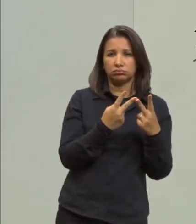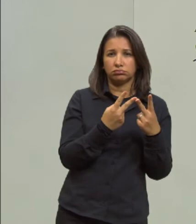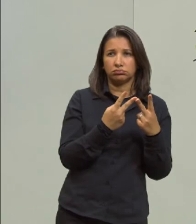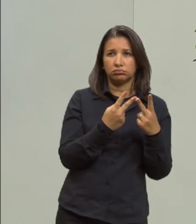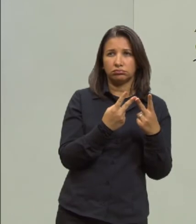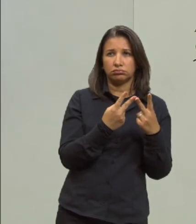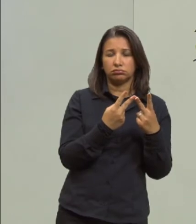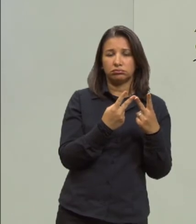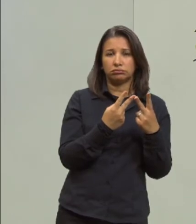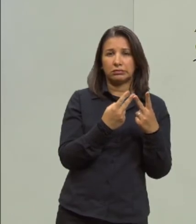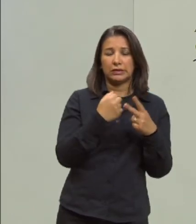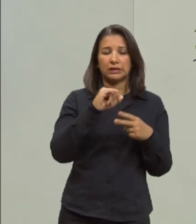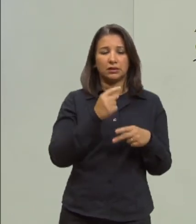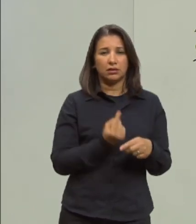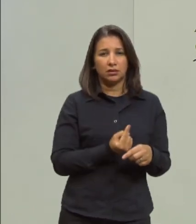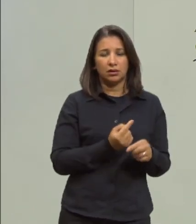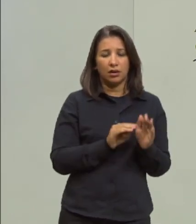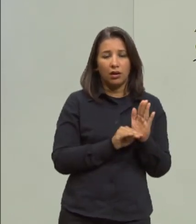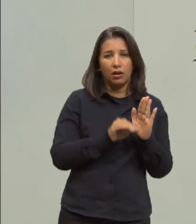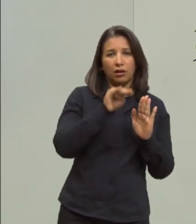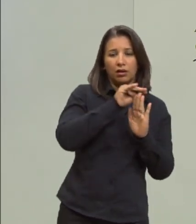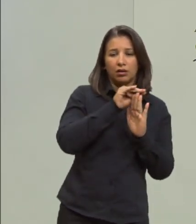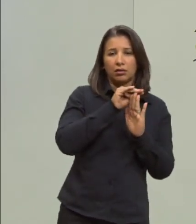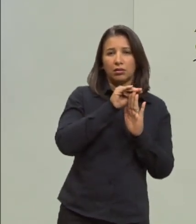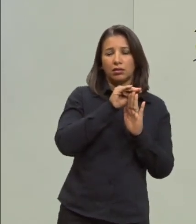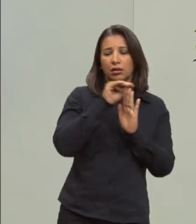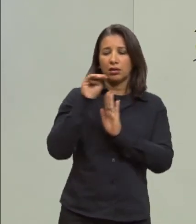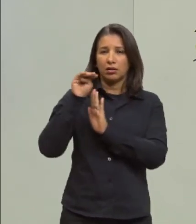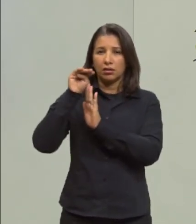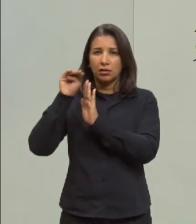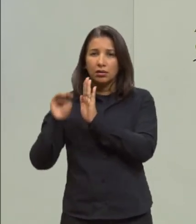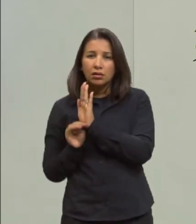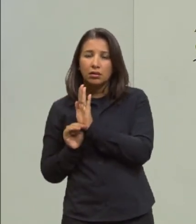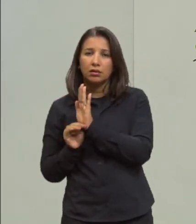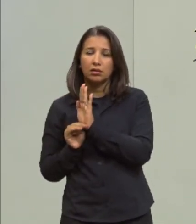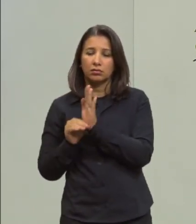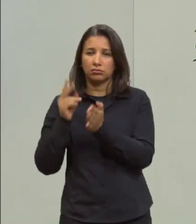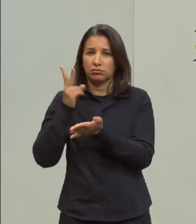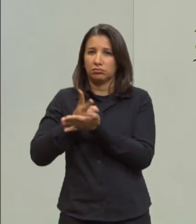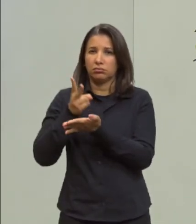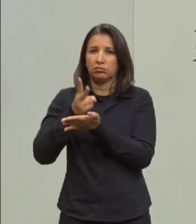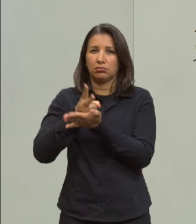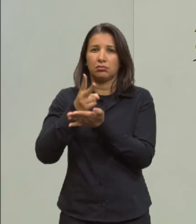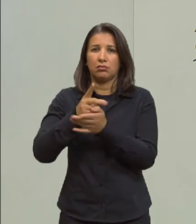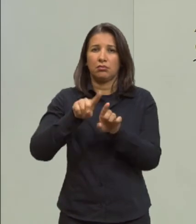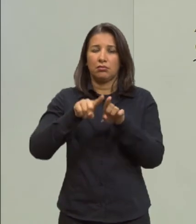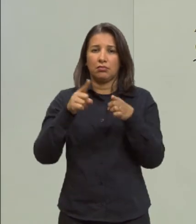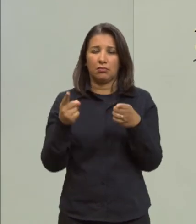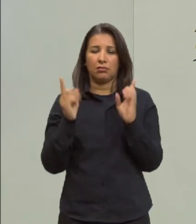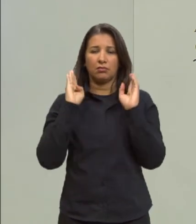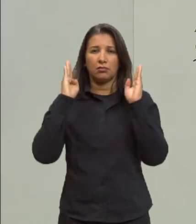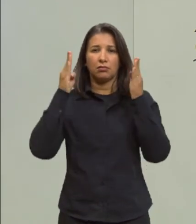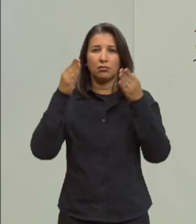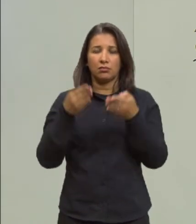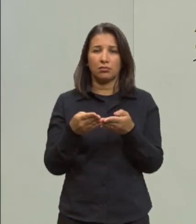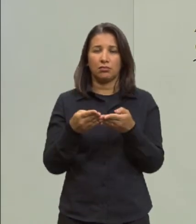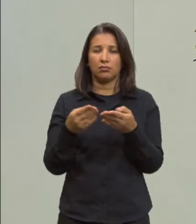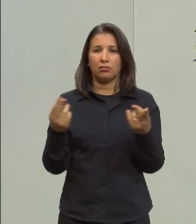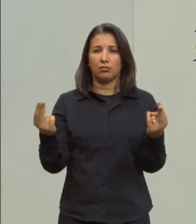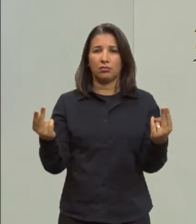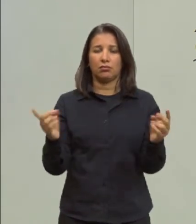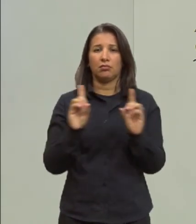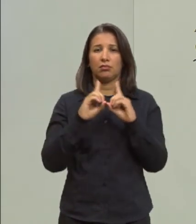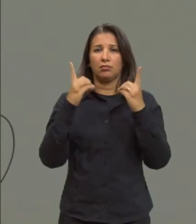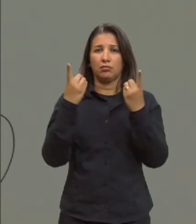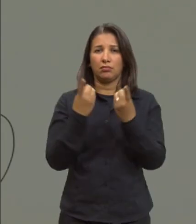para cima, aumentado aqui. diminui. Isso aqui é constante, certo? Mas também é diretamente proporcional à densidade. O